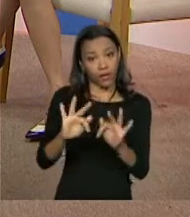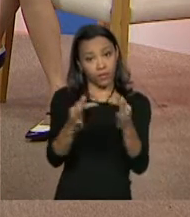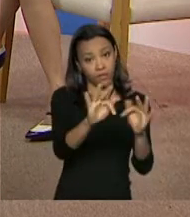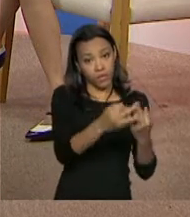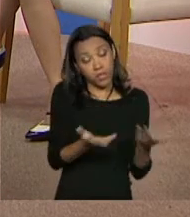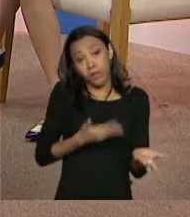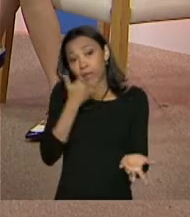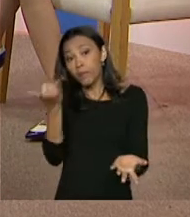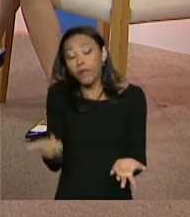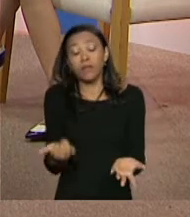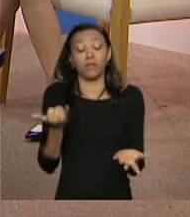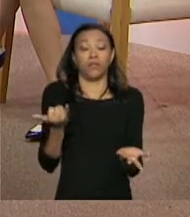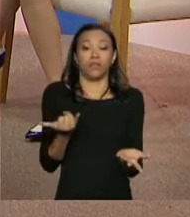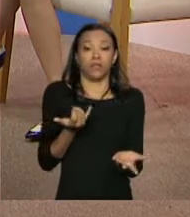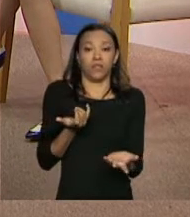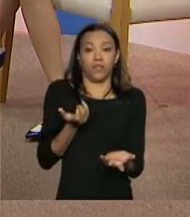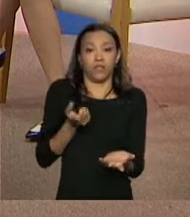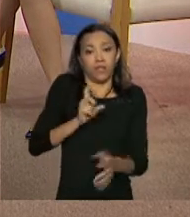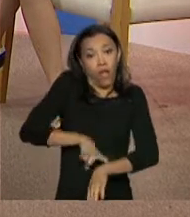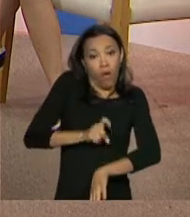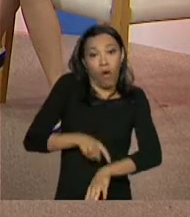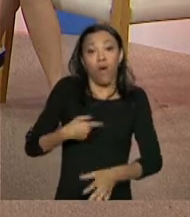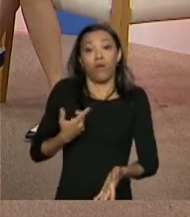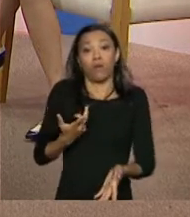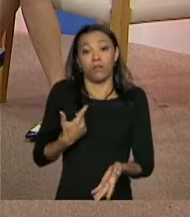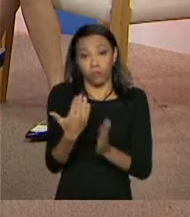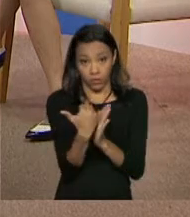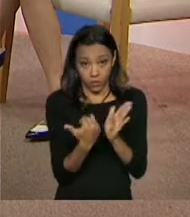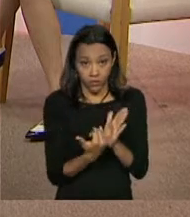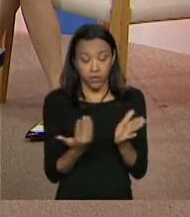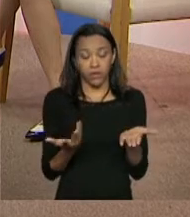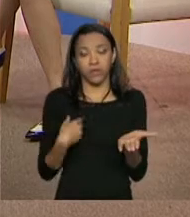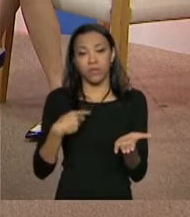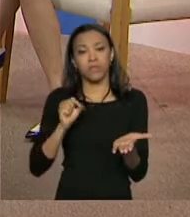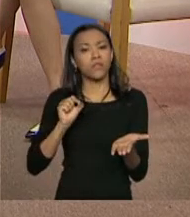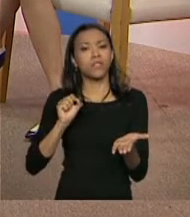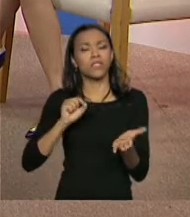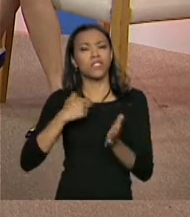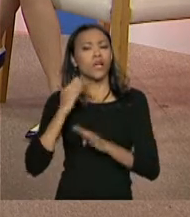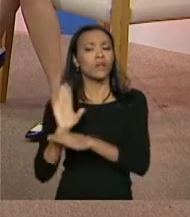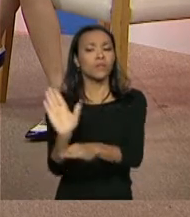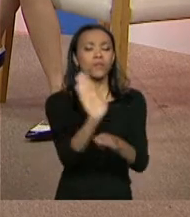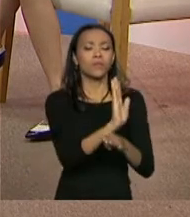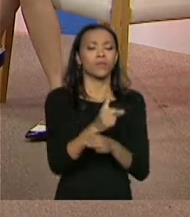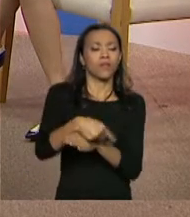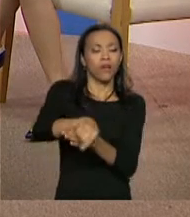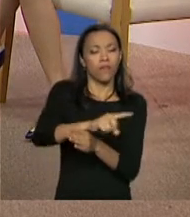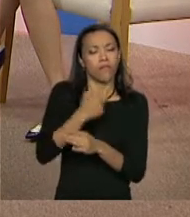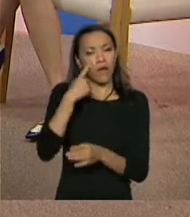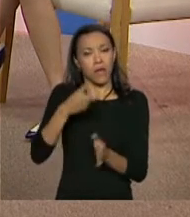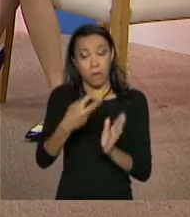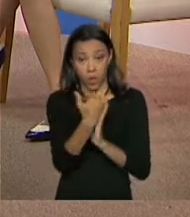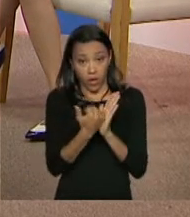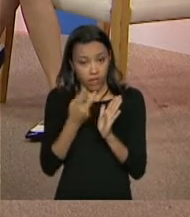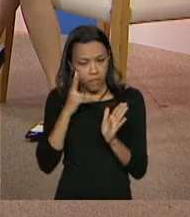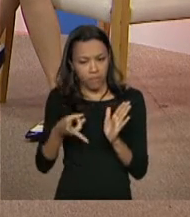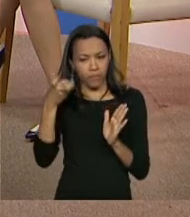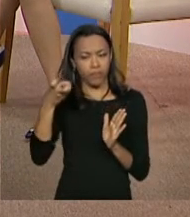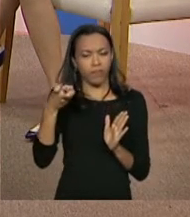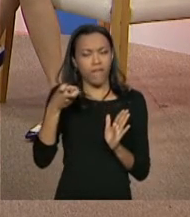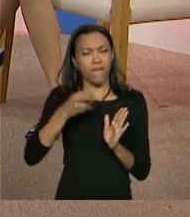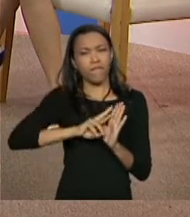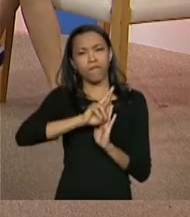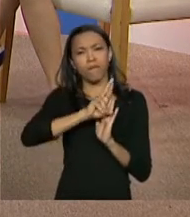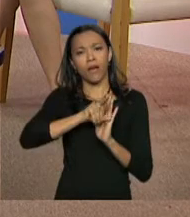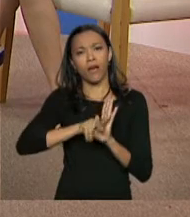momento que você está, do programa, quer dizer, da necessidade do programa, ele vai olhar um composto de dados.